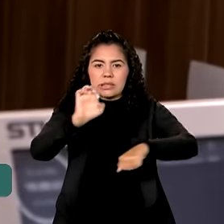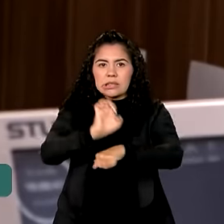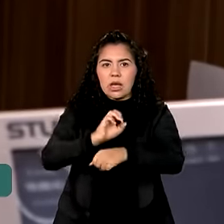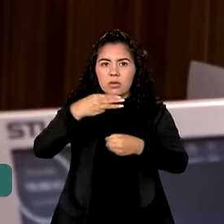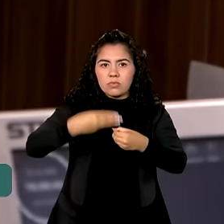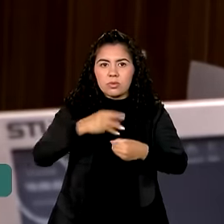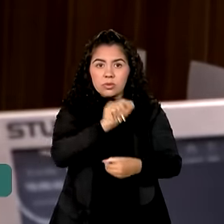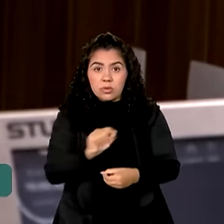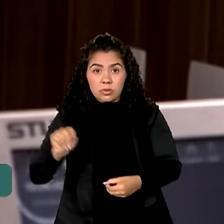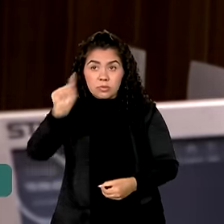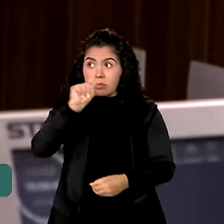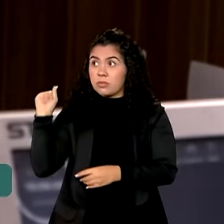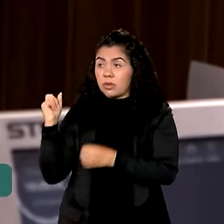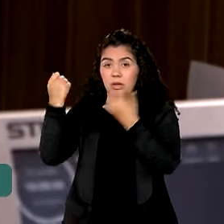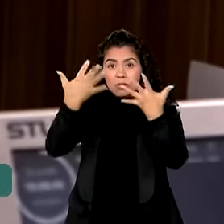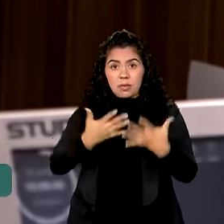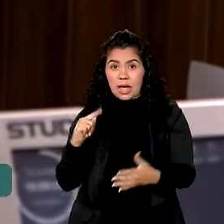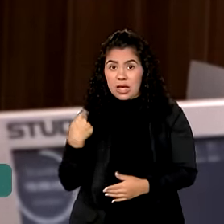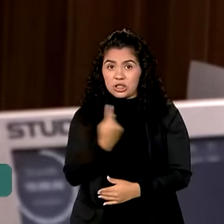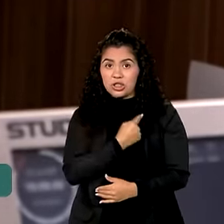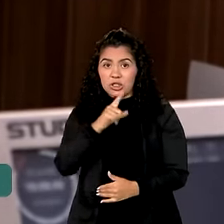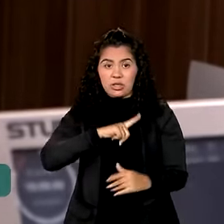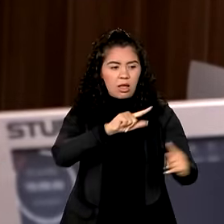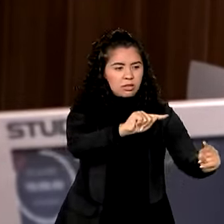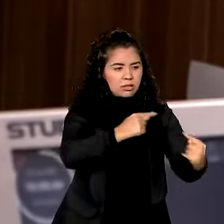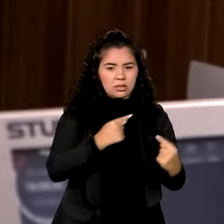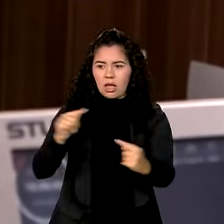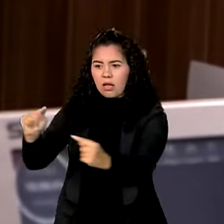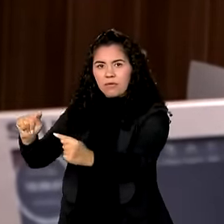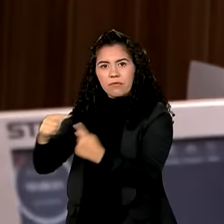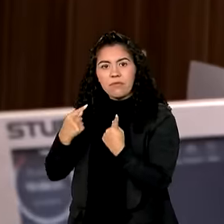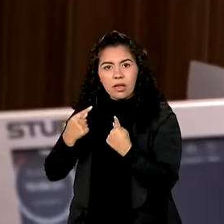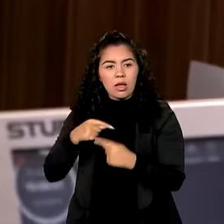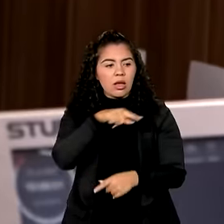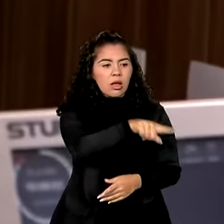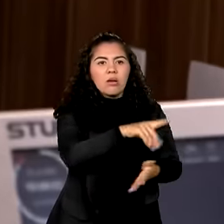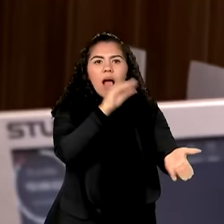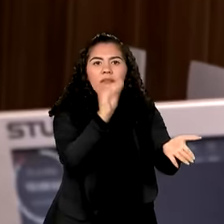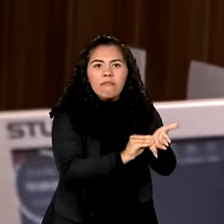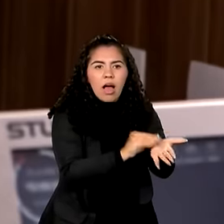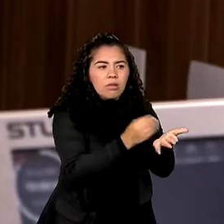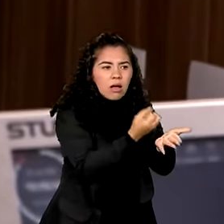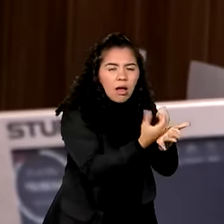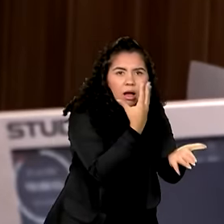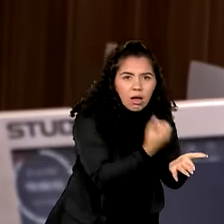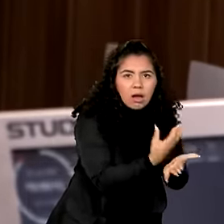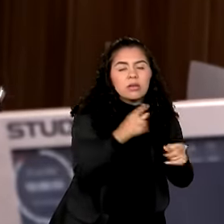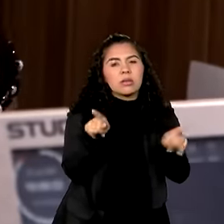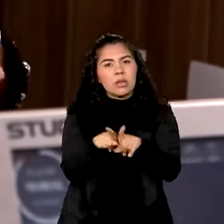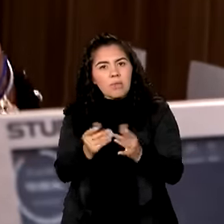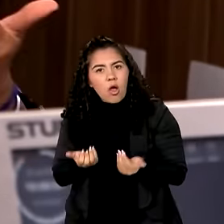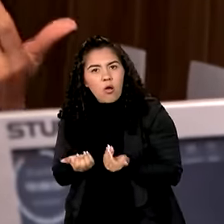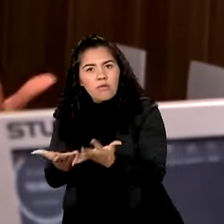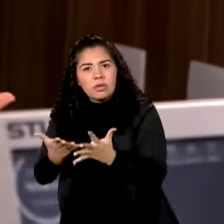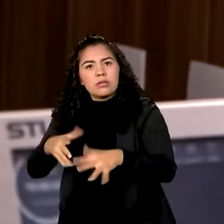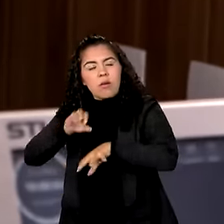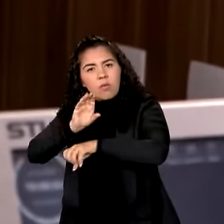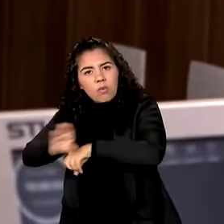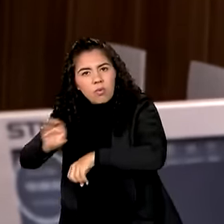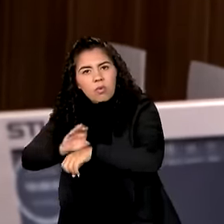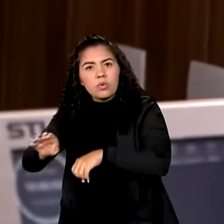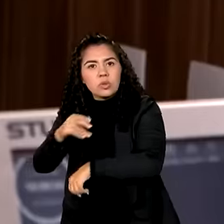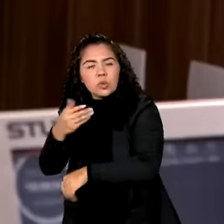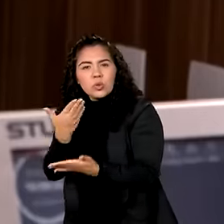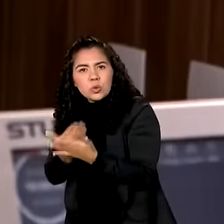A gente tem dois desafios na EJA. Um é lidar com o analfabetismo. O outro é qualificar a EJA e aumentar os anos de